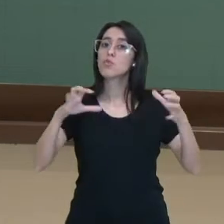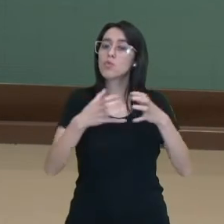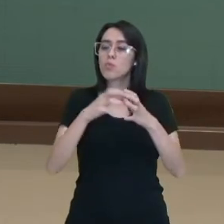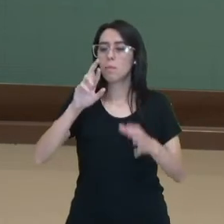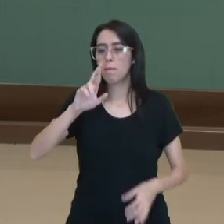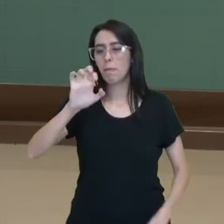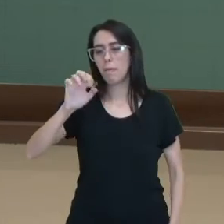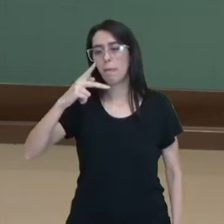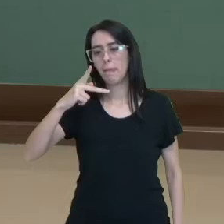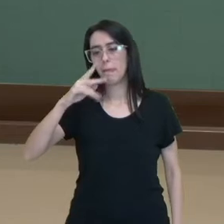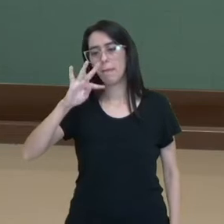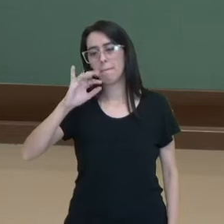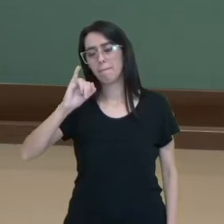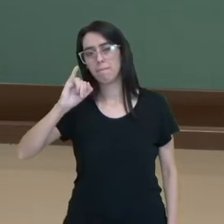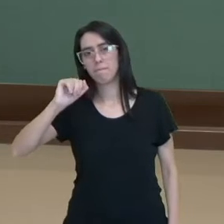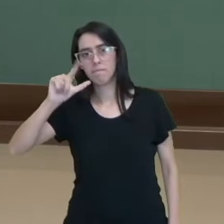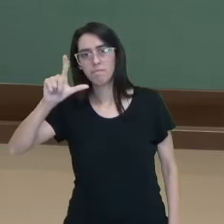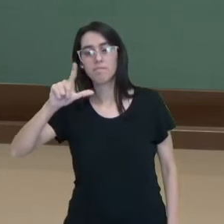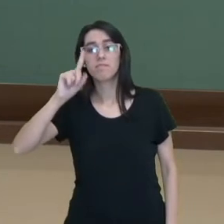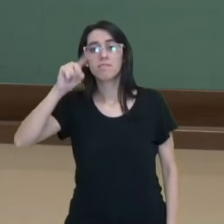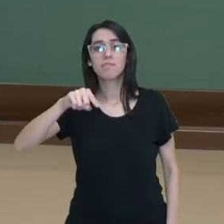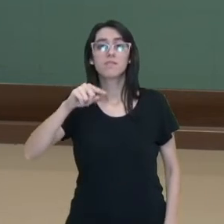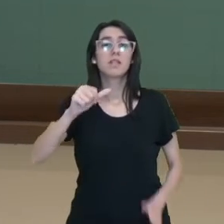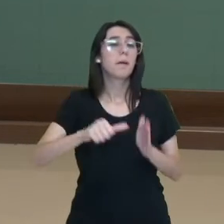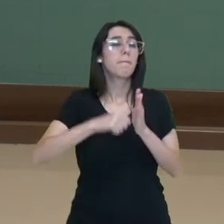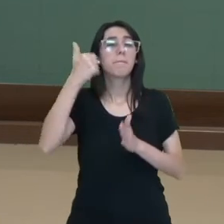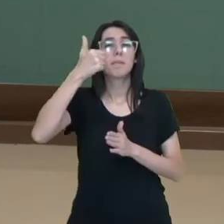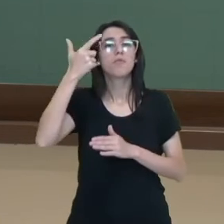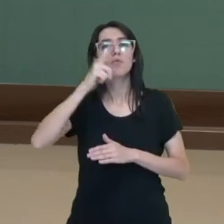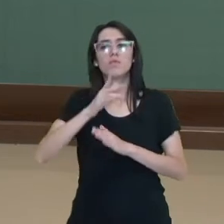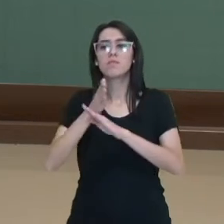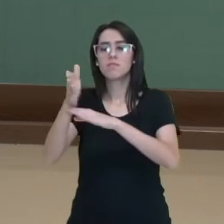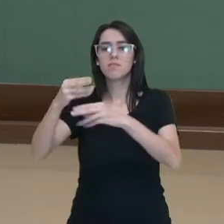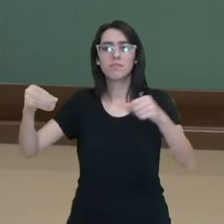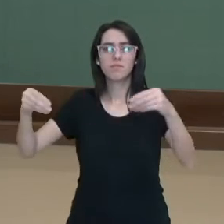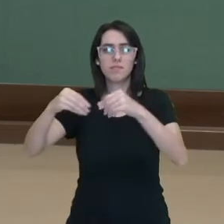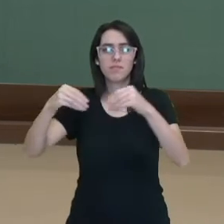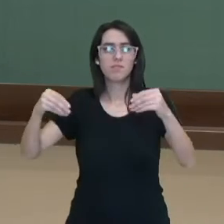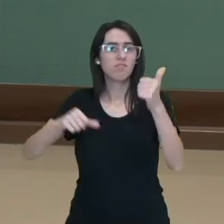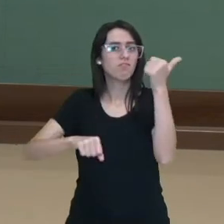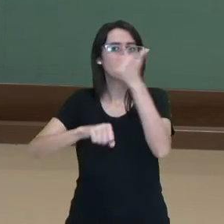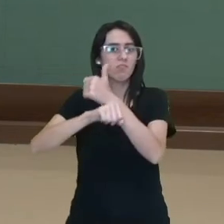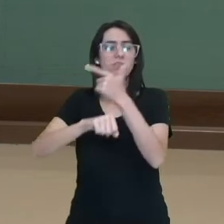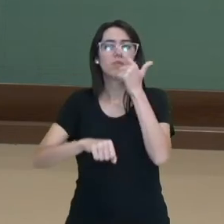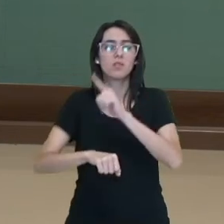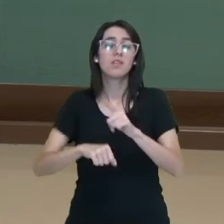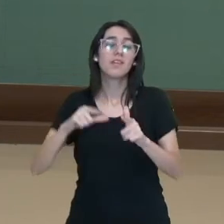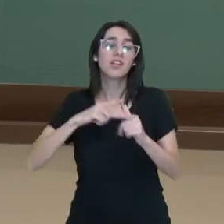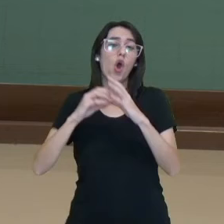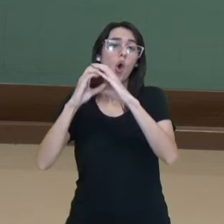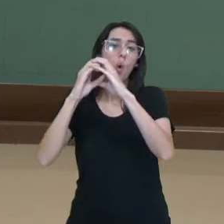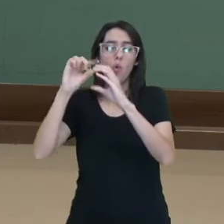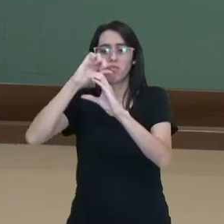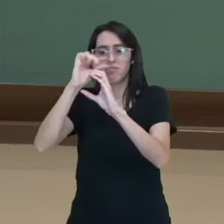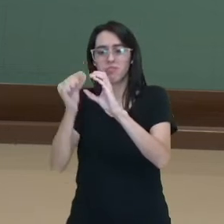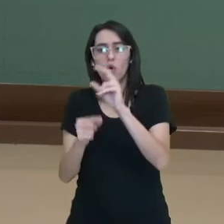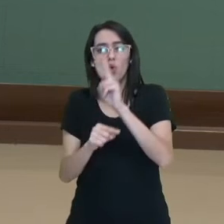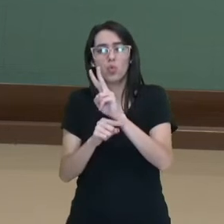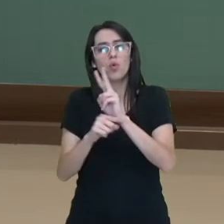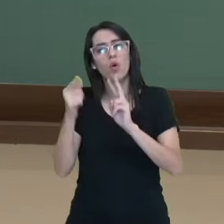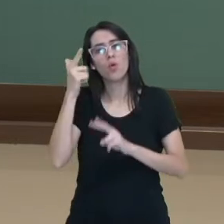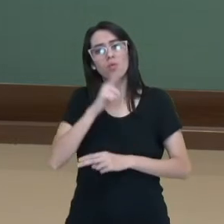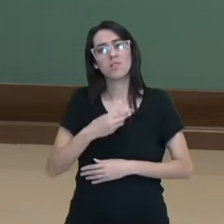répteis, o primeiro a dominar o solo, por justamente produzir esse ovo com a casca, que simula o ambiente